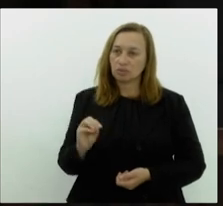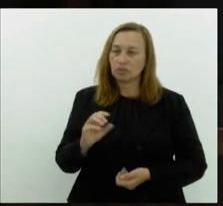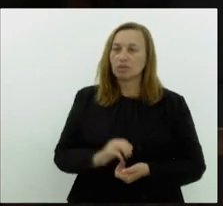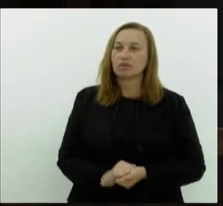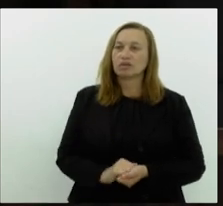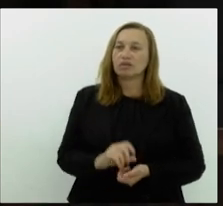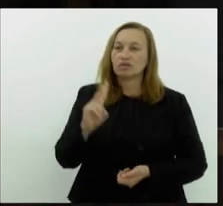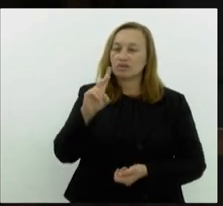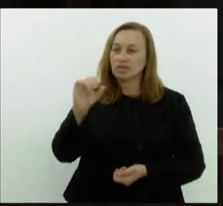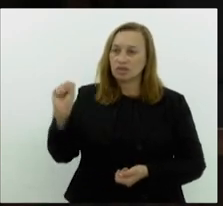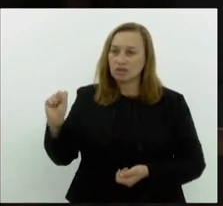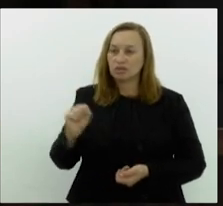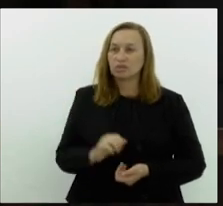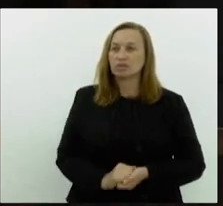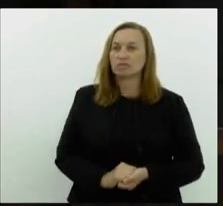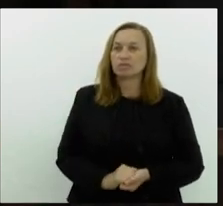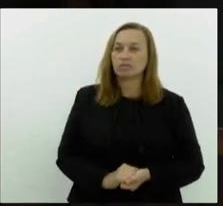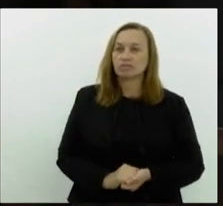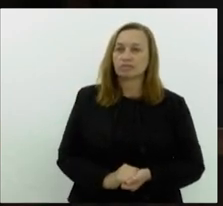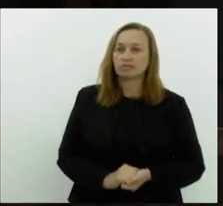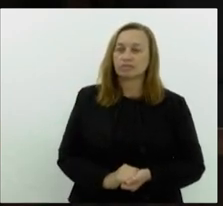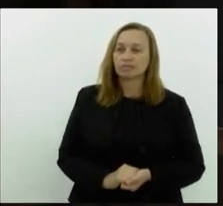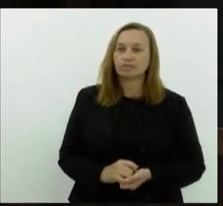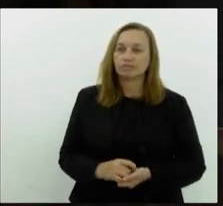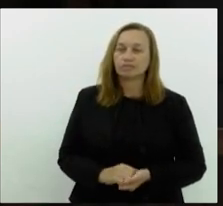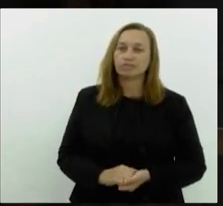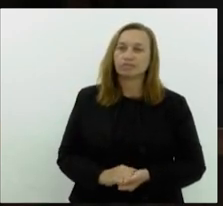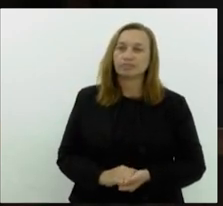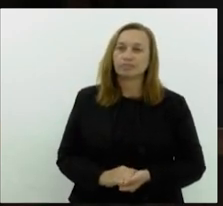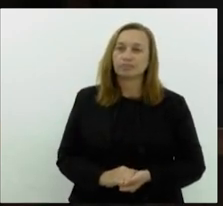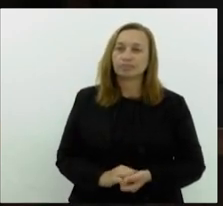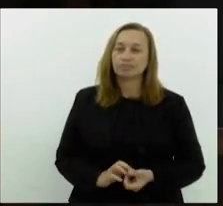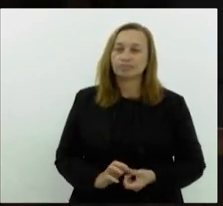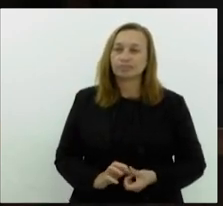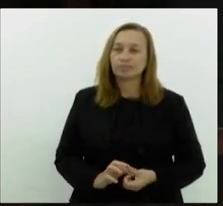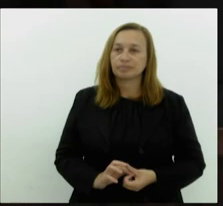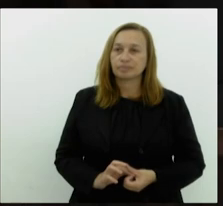Vinícius Gozulino, nosso nobre deputado Vinícius Gozulino.